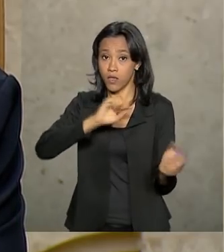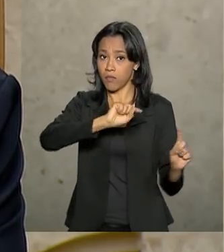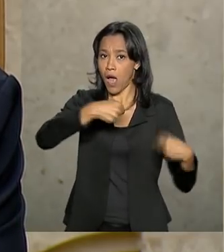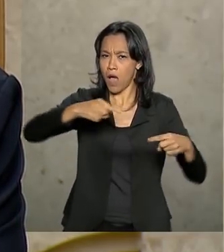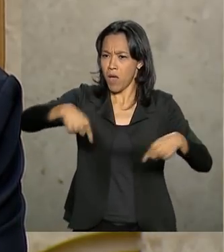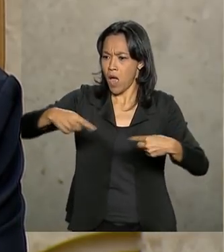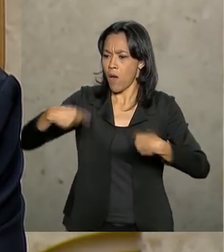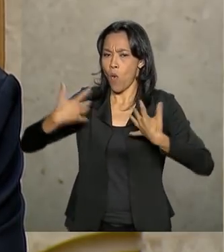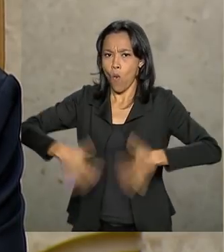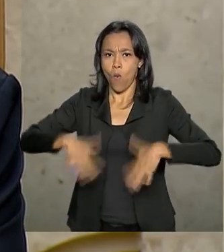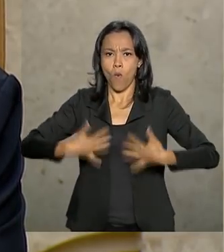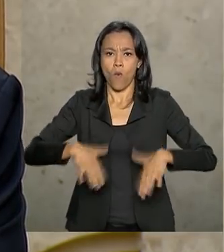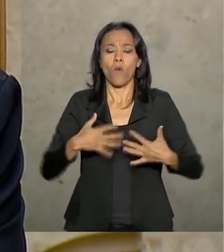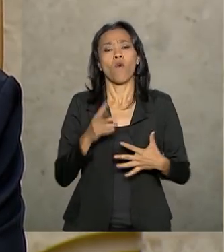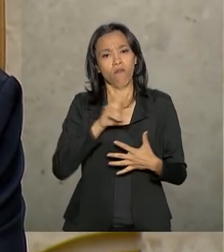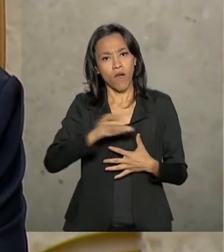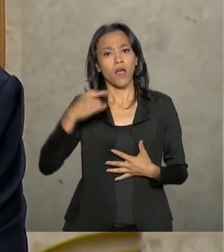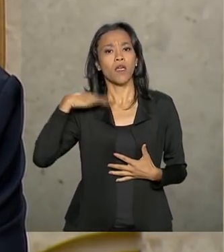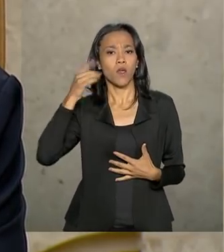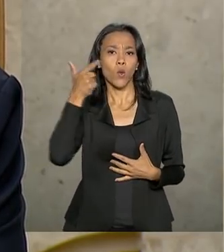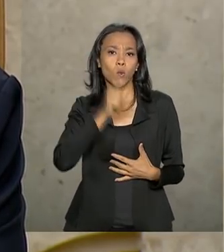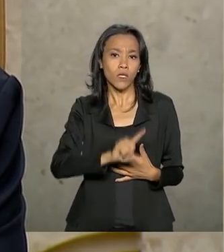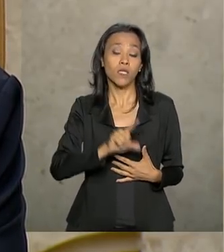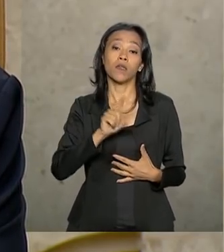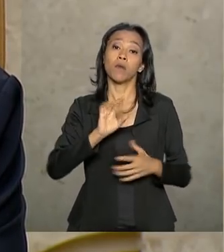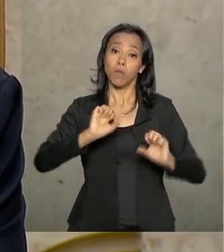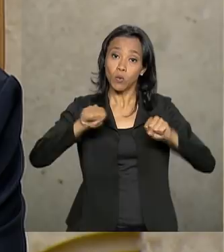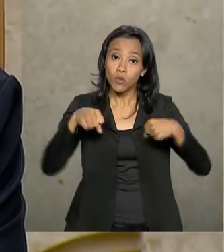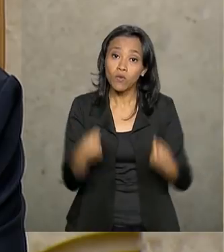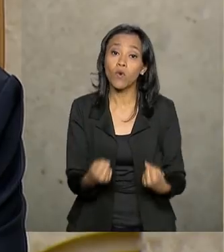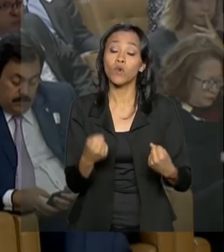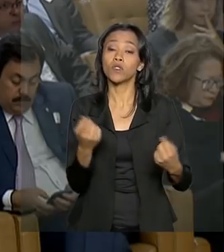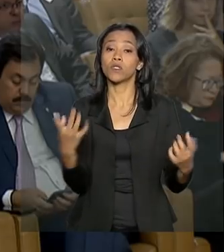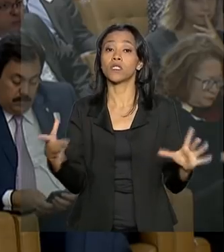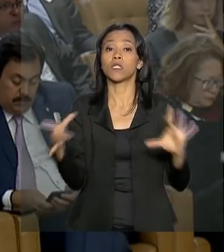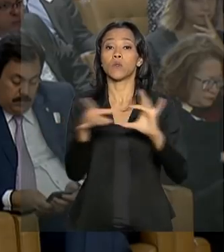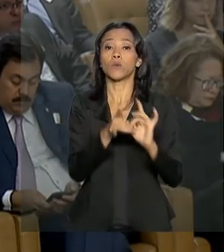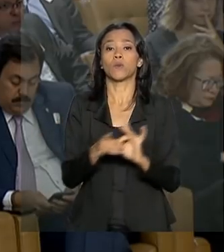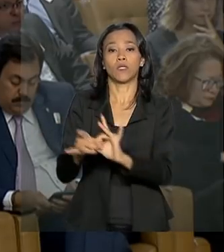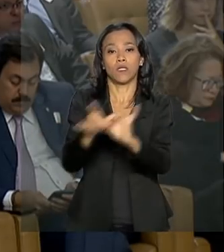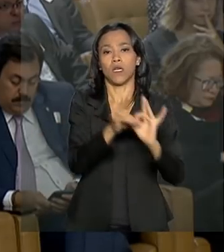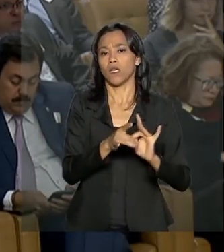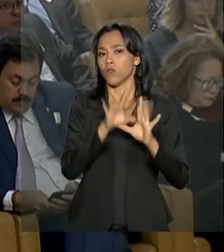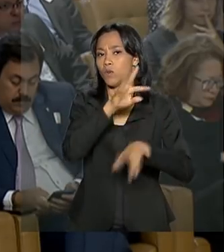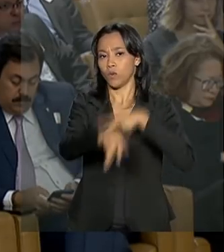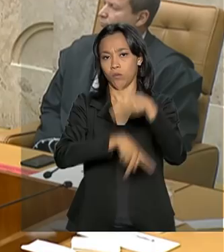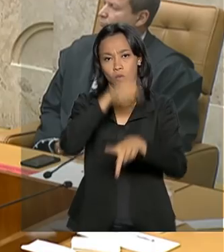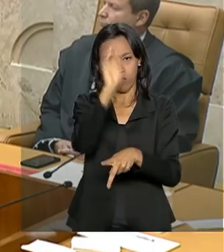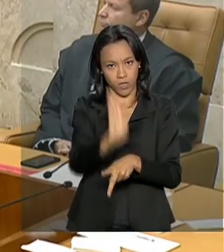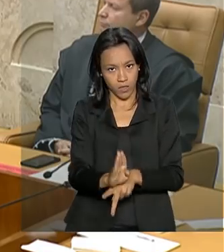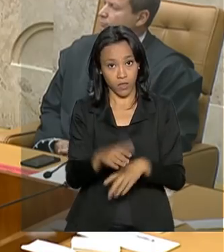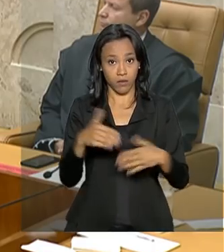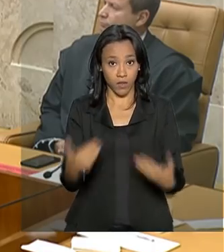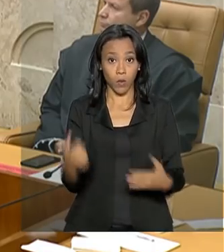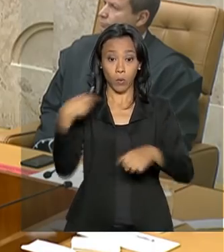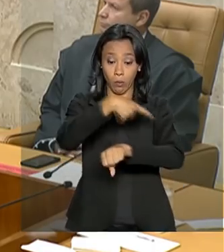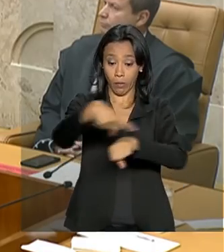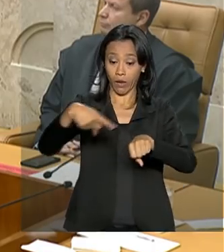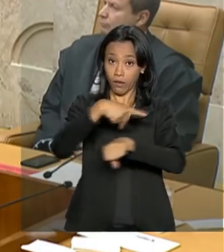levados a bom termo Pelo esforço e a união de cada um de todos os brasileiros O país